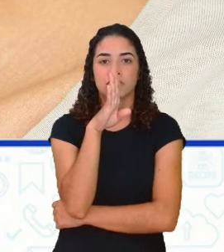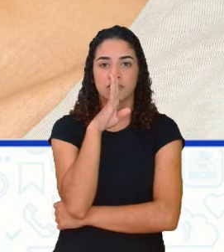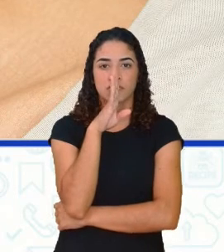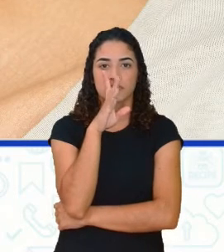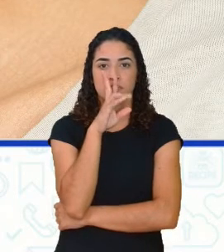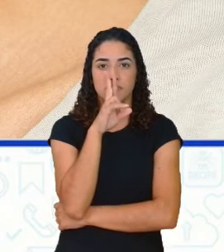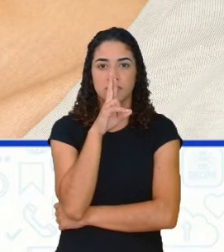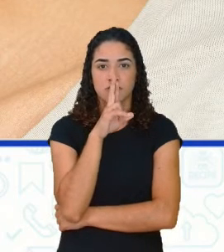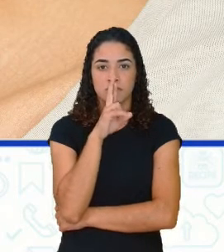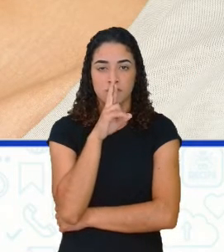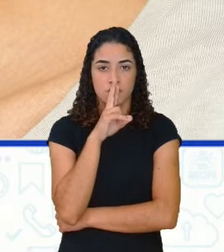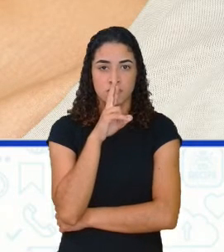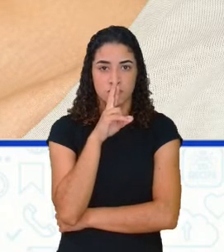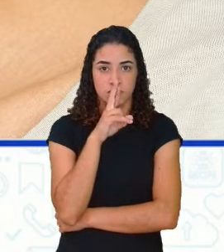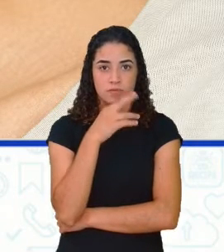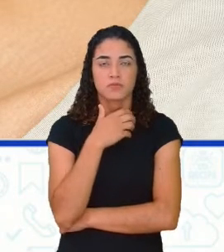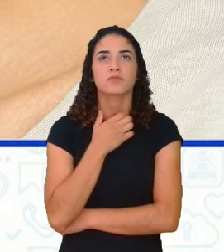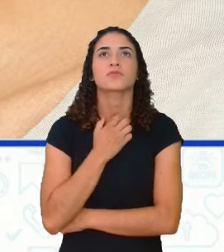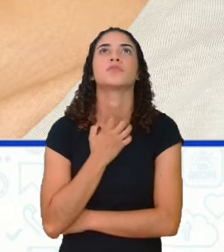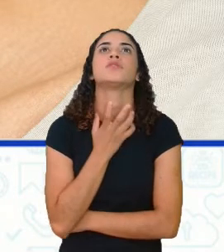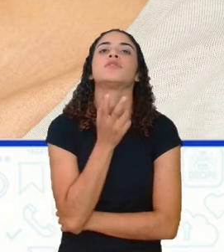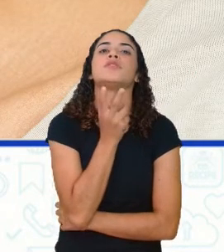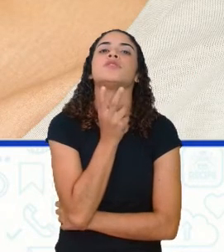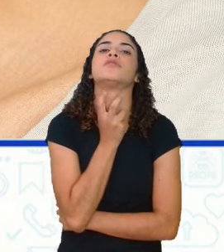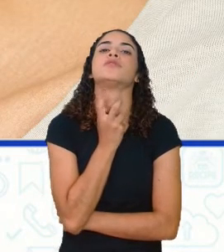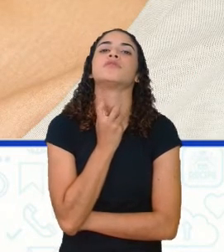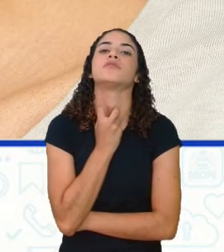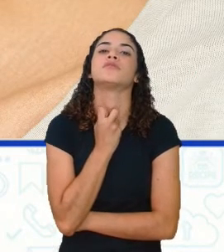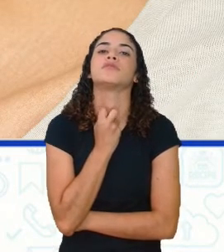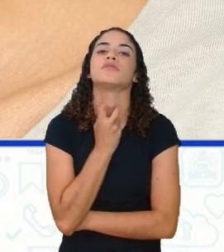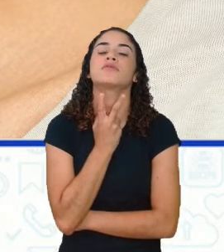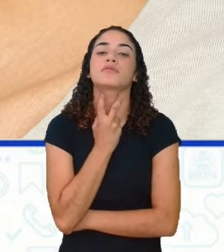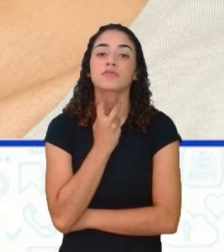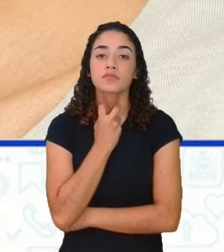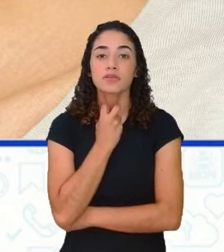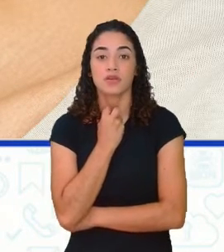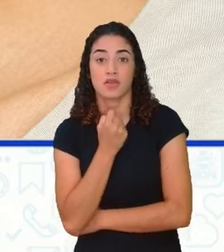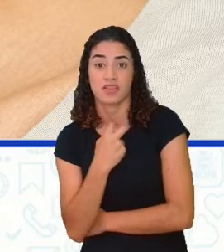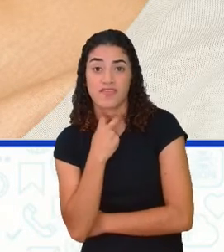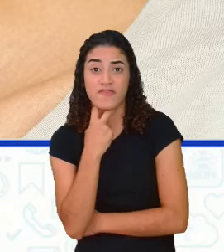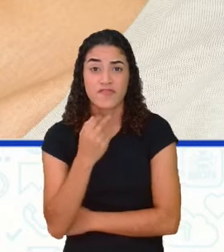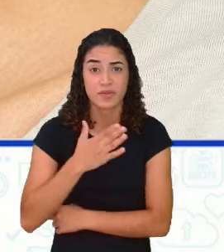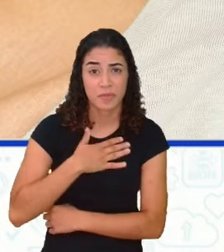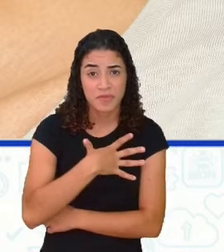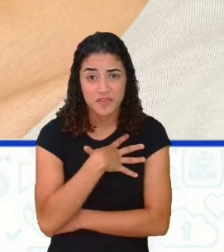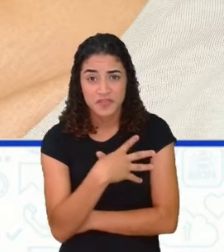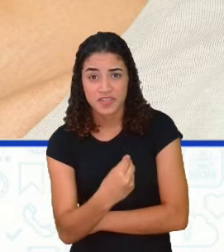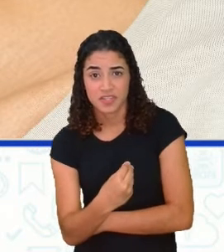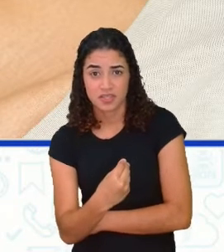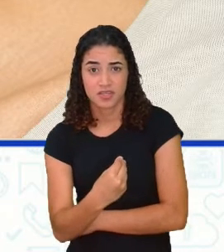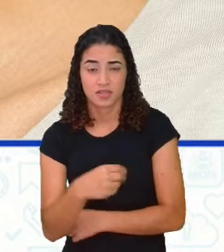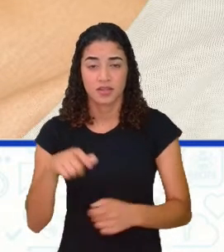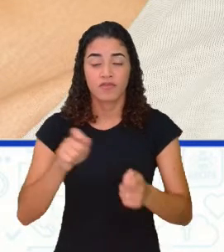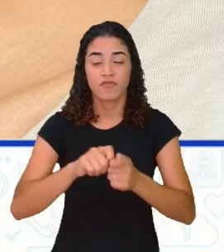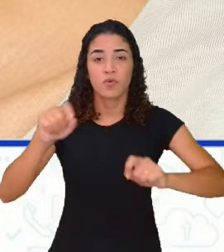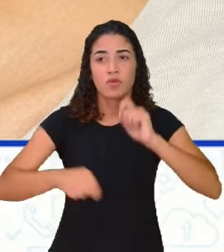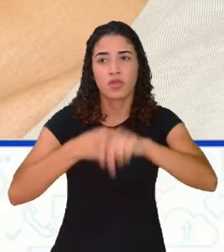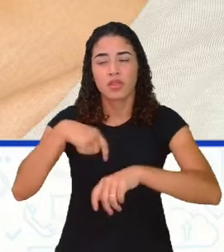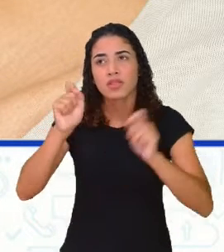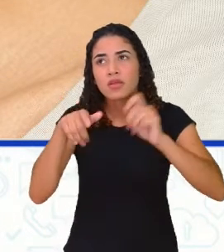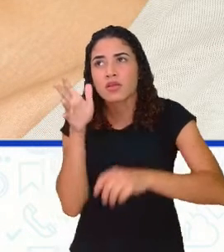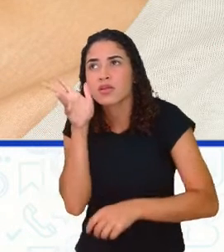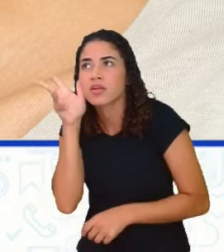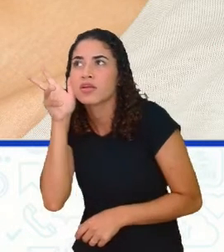caladas, engasgadas nas gargantas. Na voz de minha filha se fará ouvir